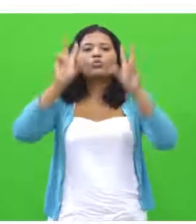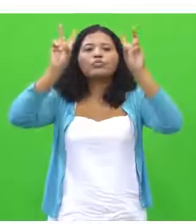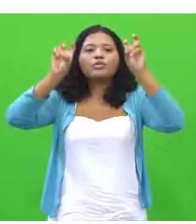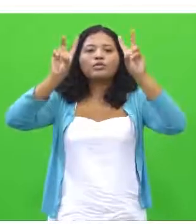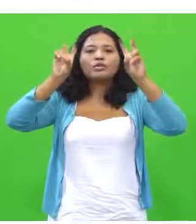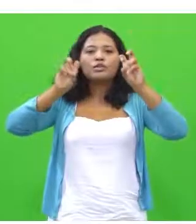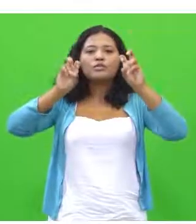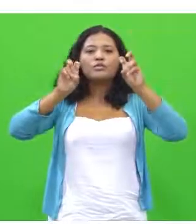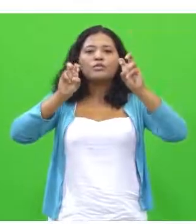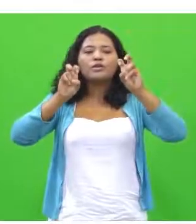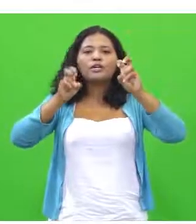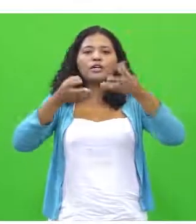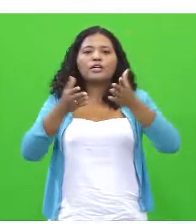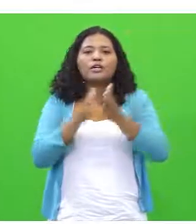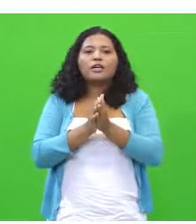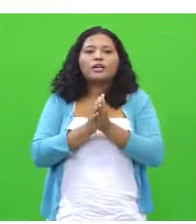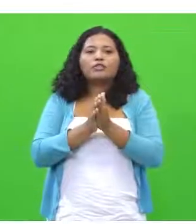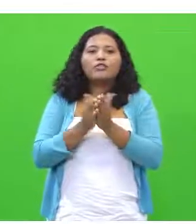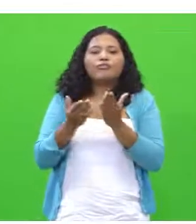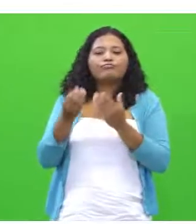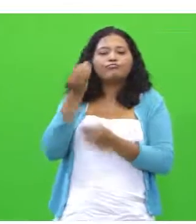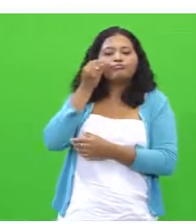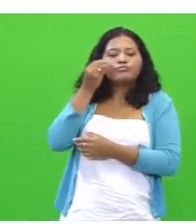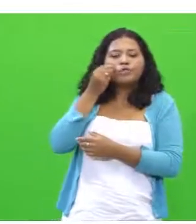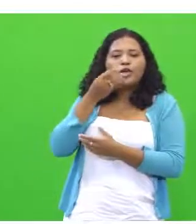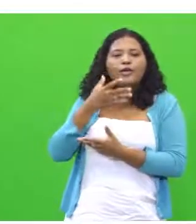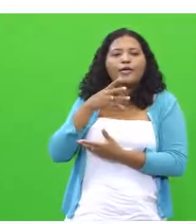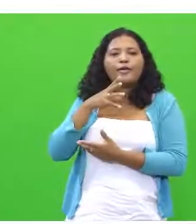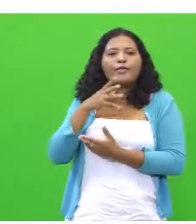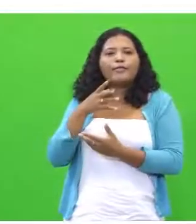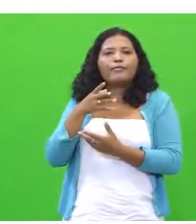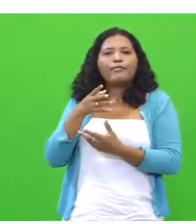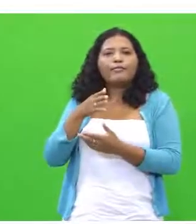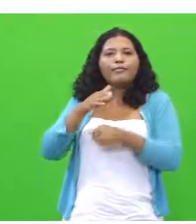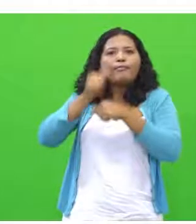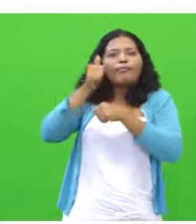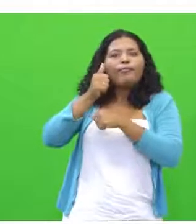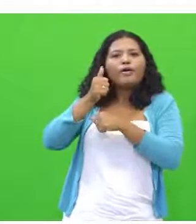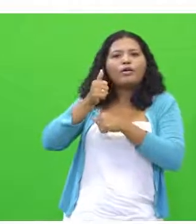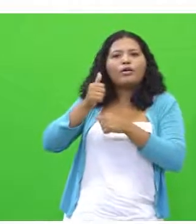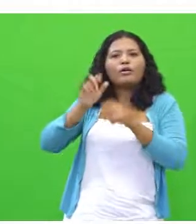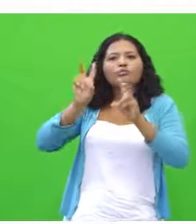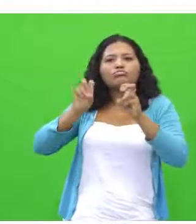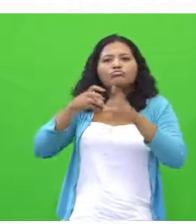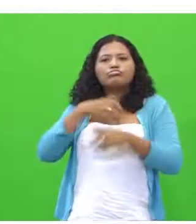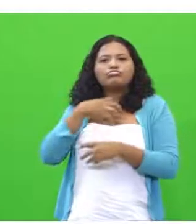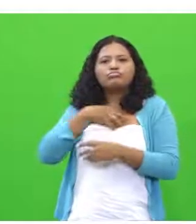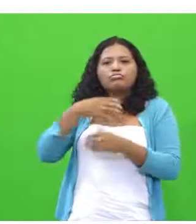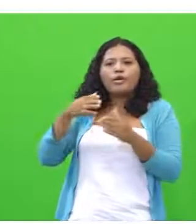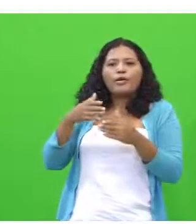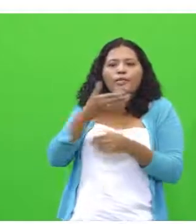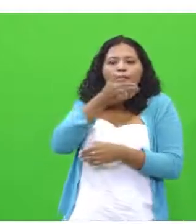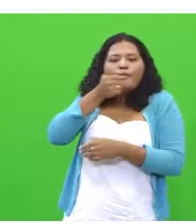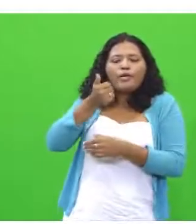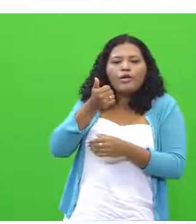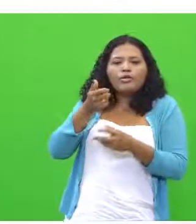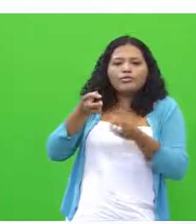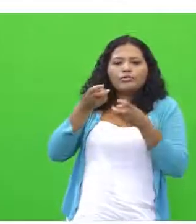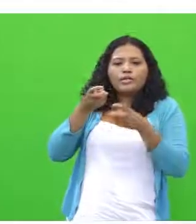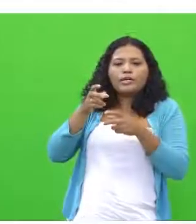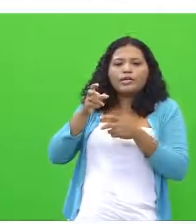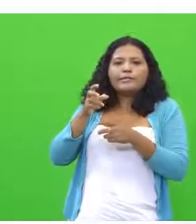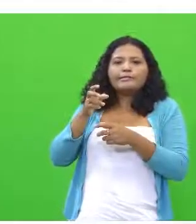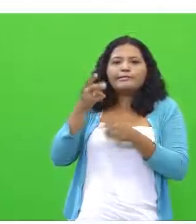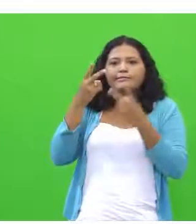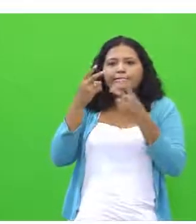com o qual você se depara e aprecia melhor. Esse tema, você vai passar para o endereço que está aí abaixo, em